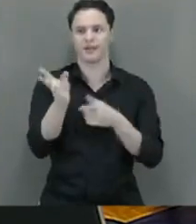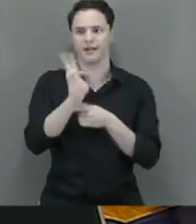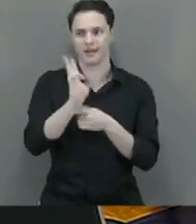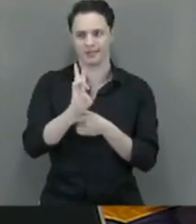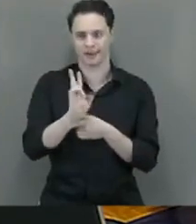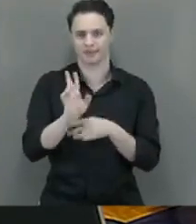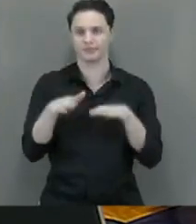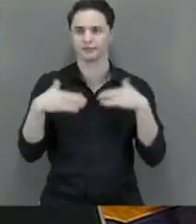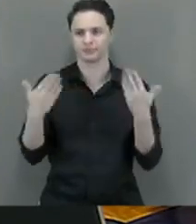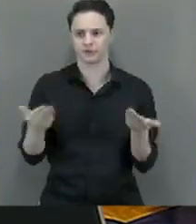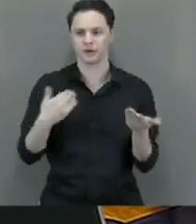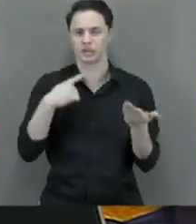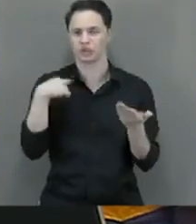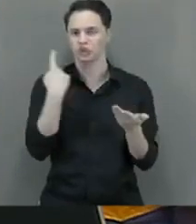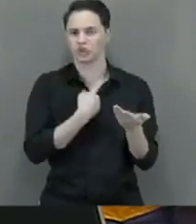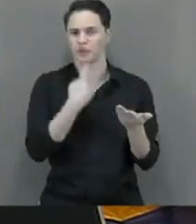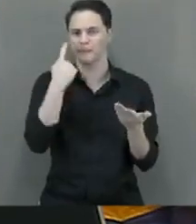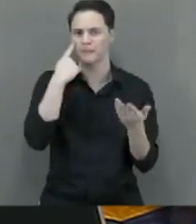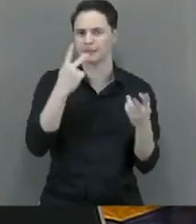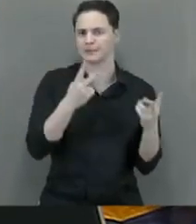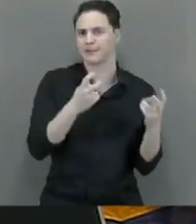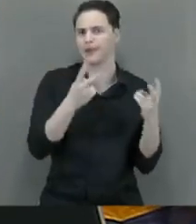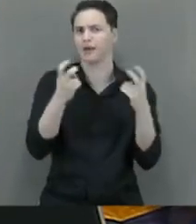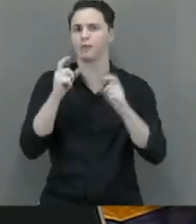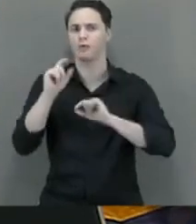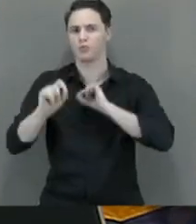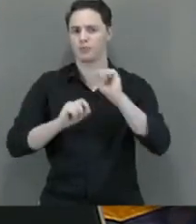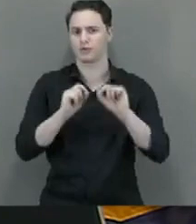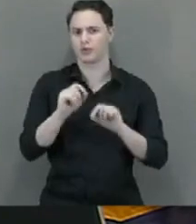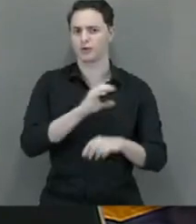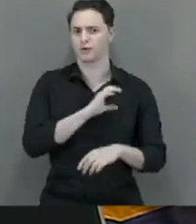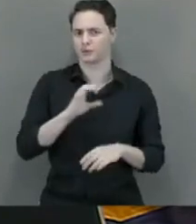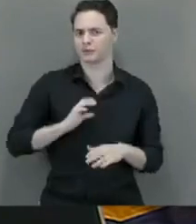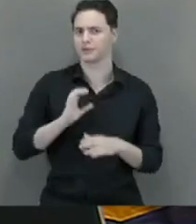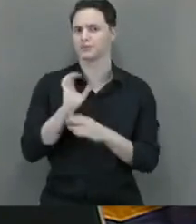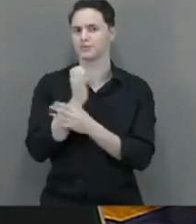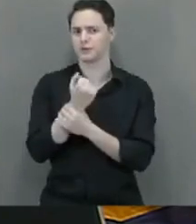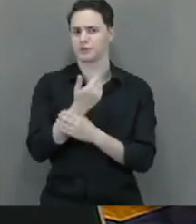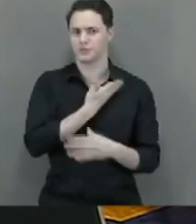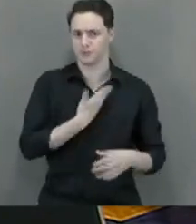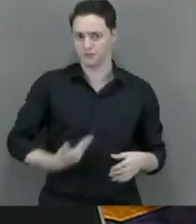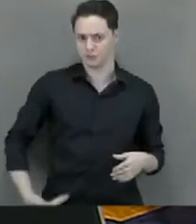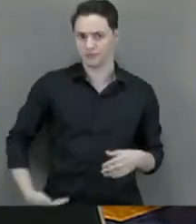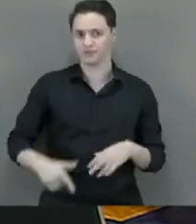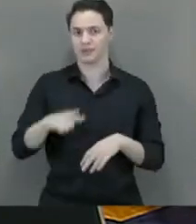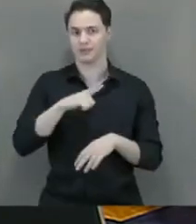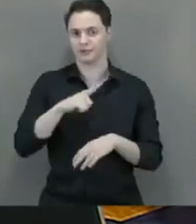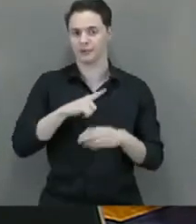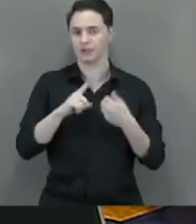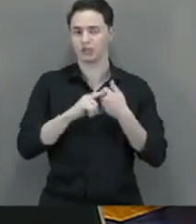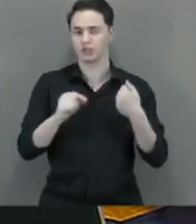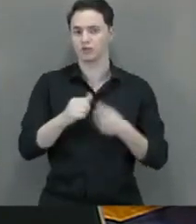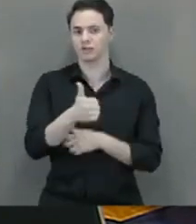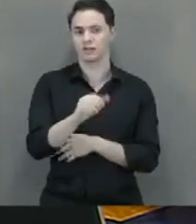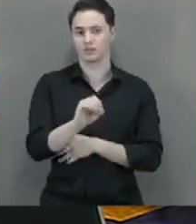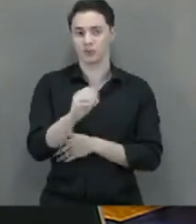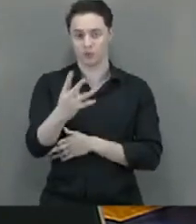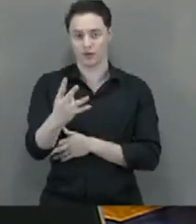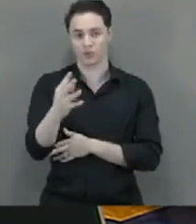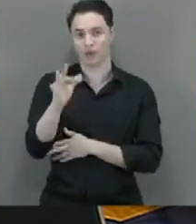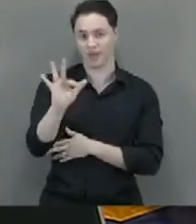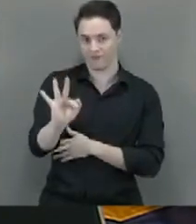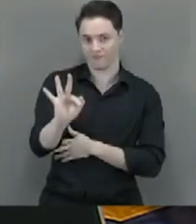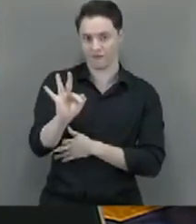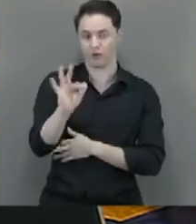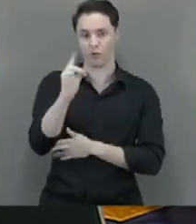início, verifica-se que cabe a esta Comissão de Segurança Pública, nos termos do artigo 104-F1,